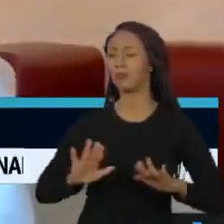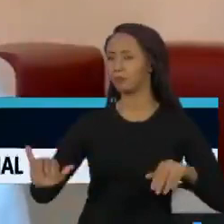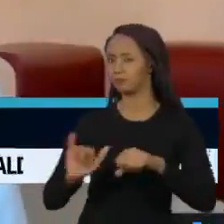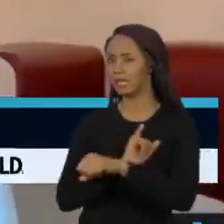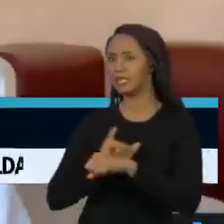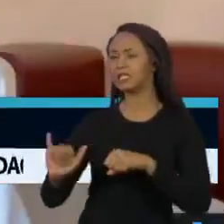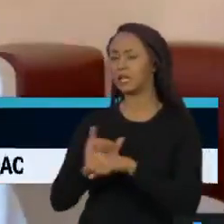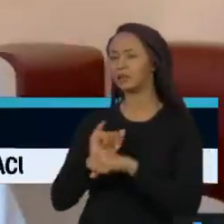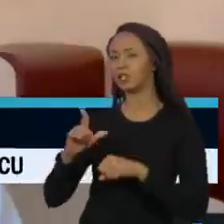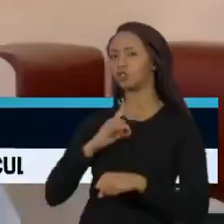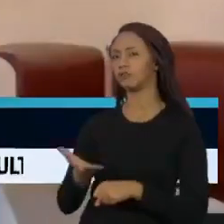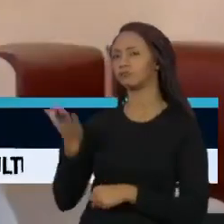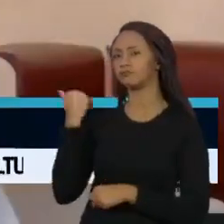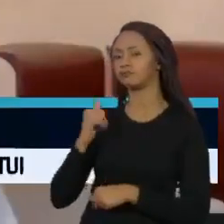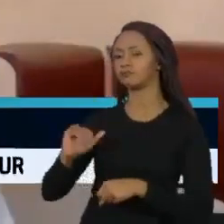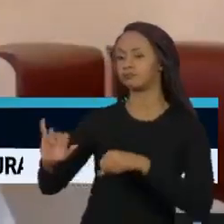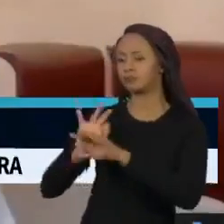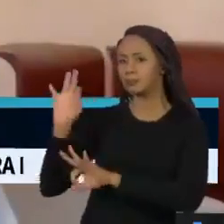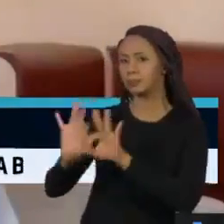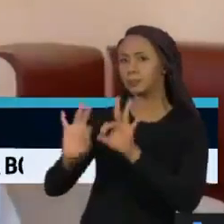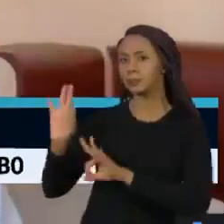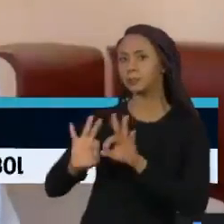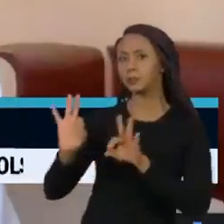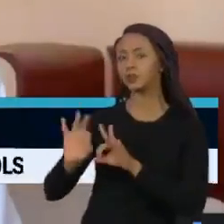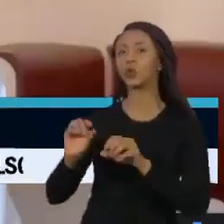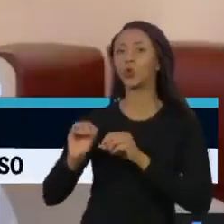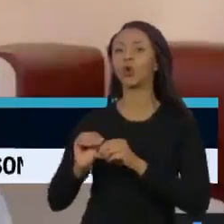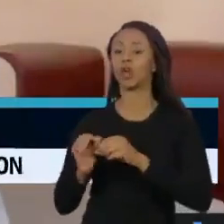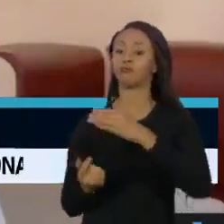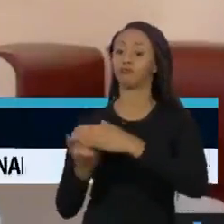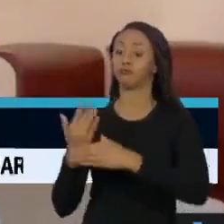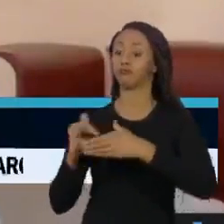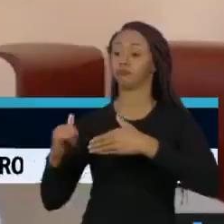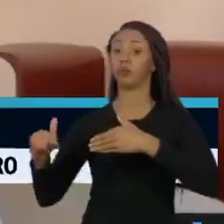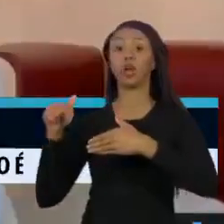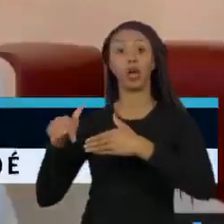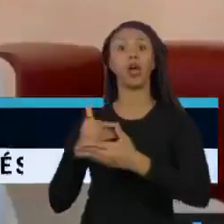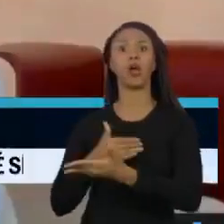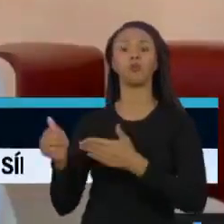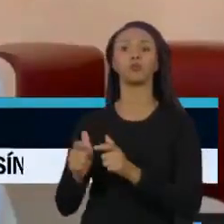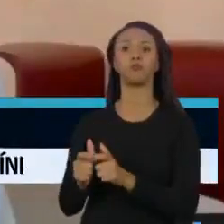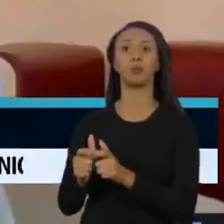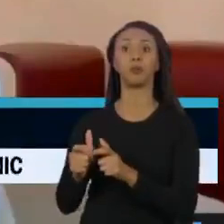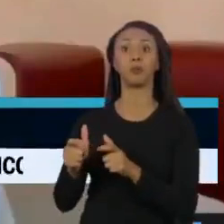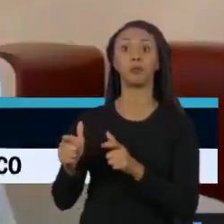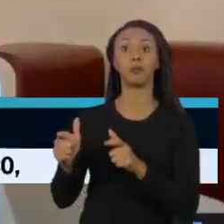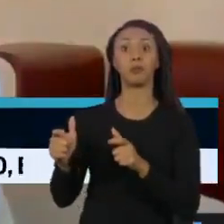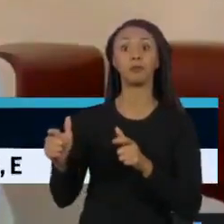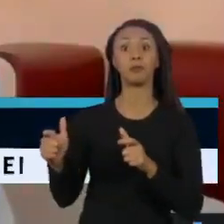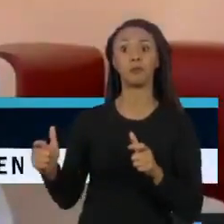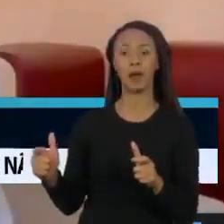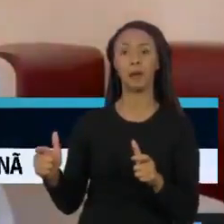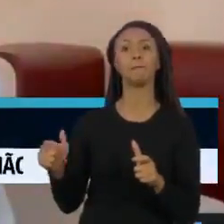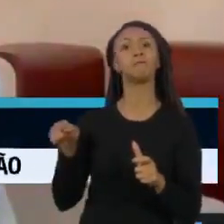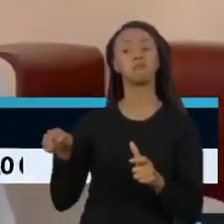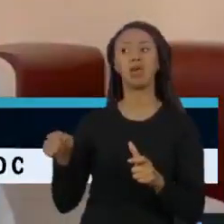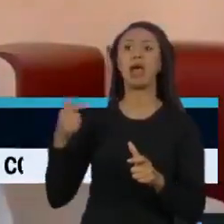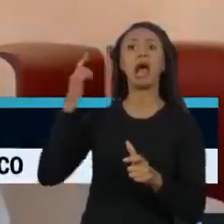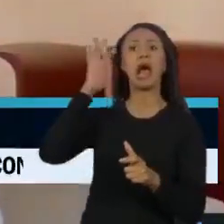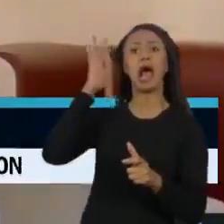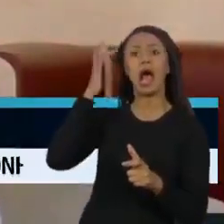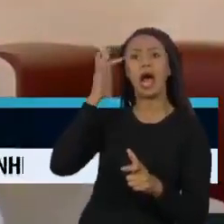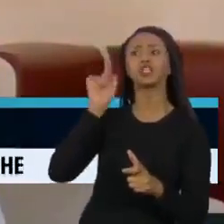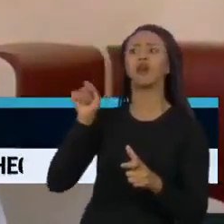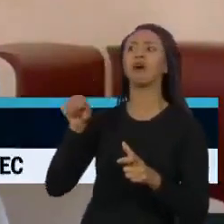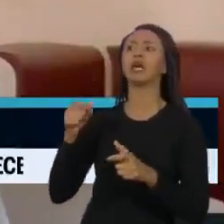foi uma coisa chamada de plano de implementação de térmicas e por isso que as térmicas cresceram. A ideia é que elas dariam segurança para o sistema